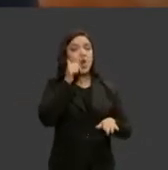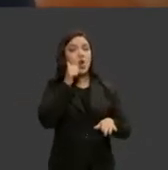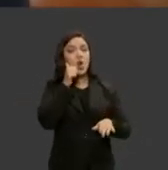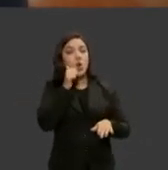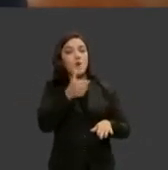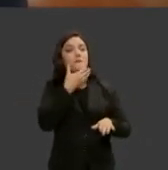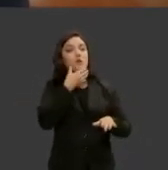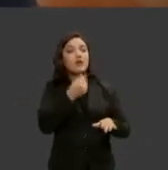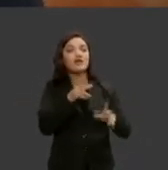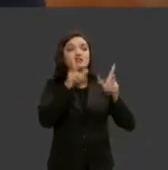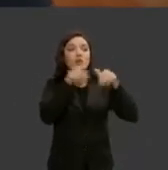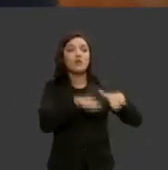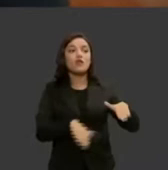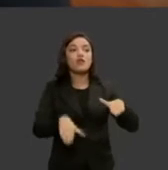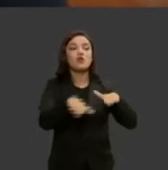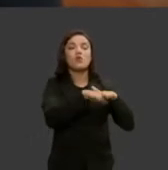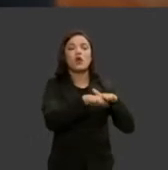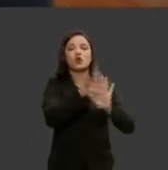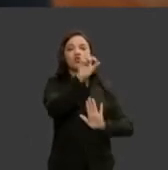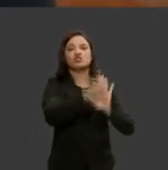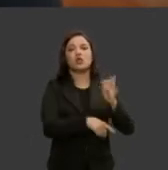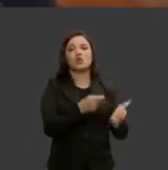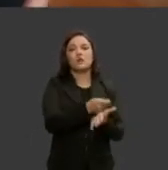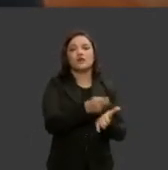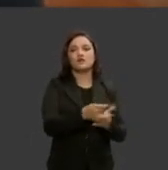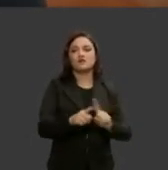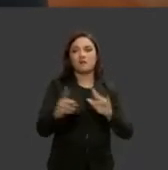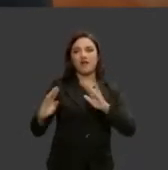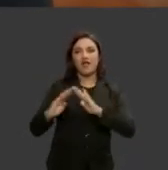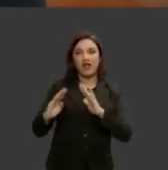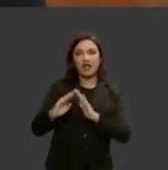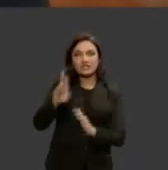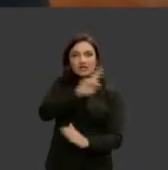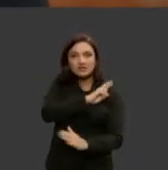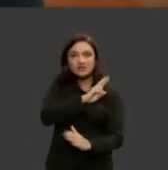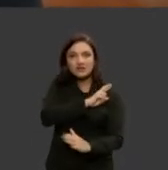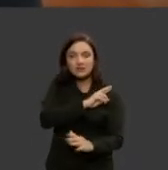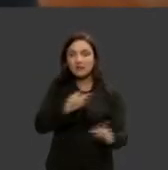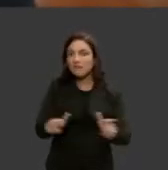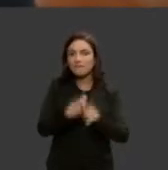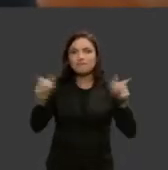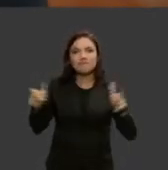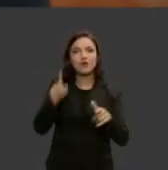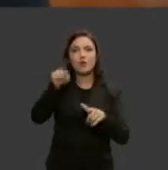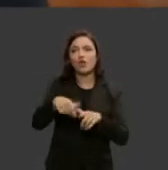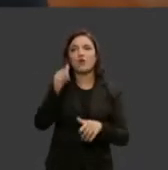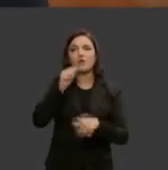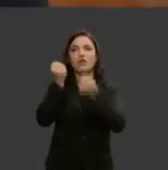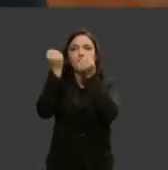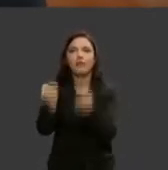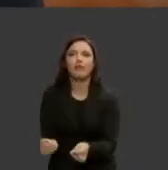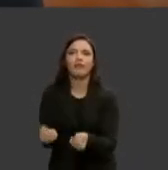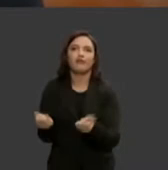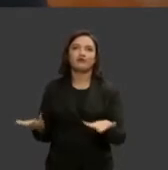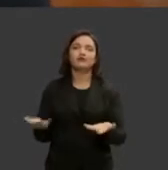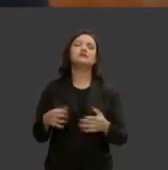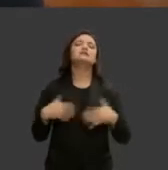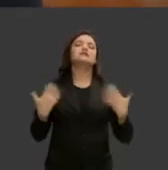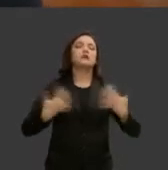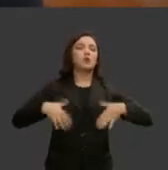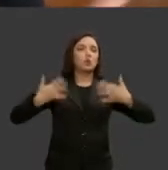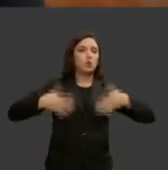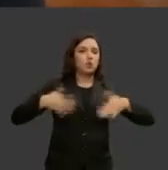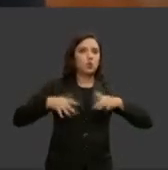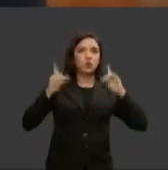mas as obrigações do lar estão recaindo muito nas costas e nas mãos das mulheres e isso tem causado prejuízos sérios